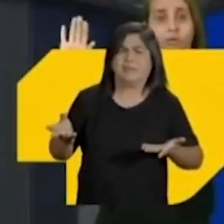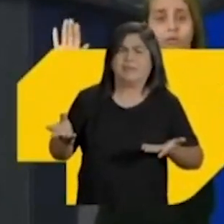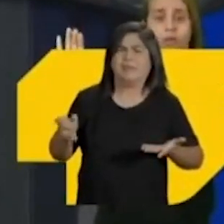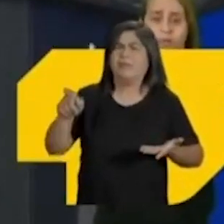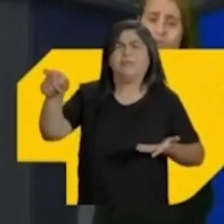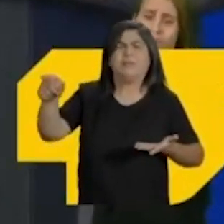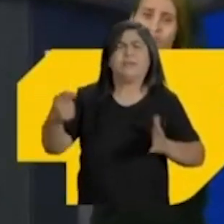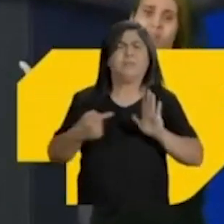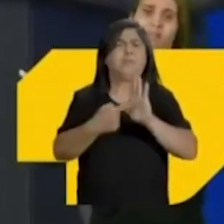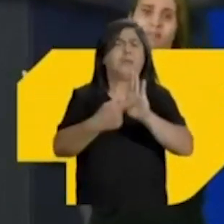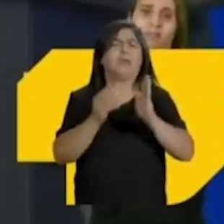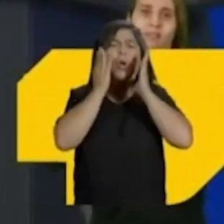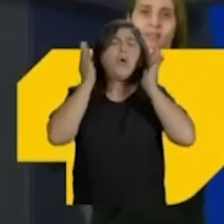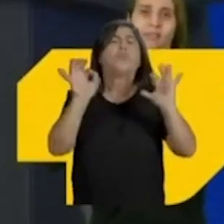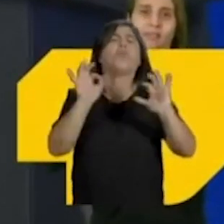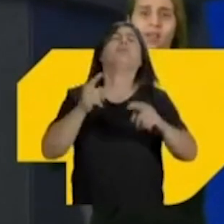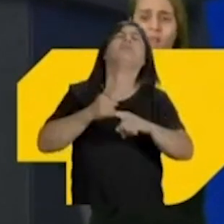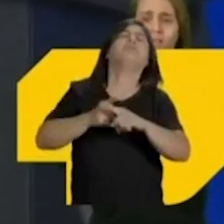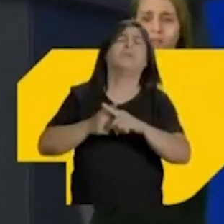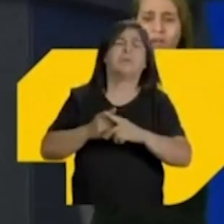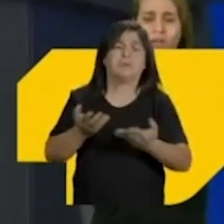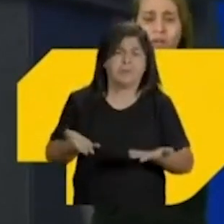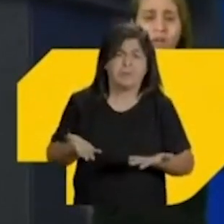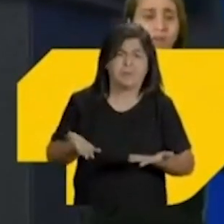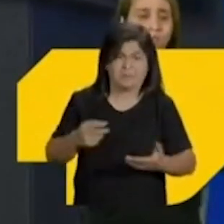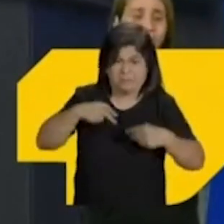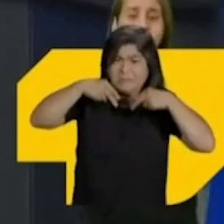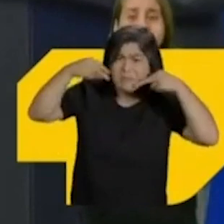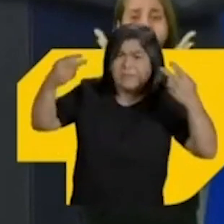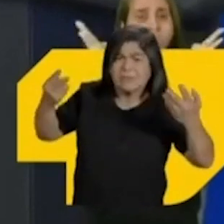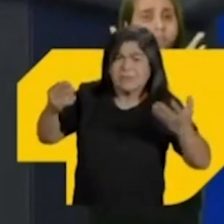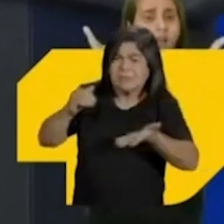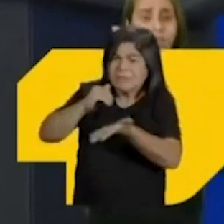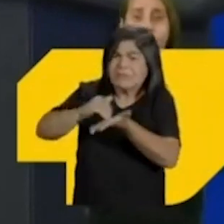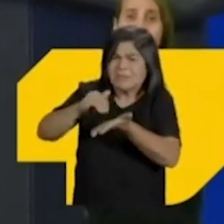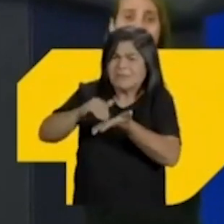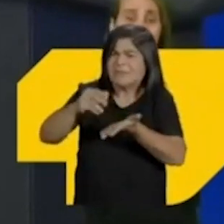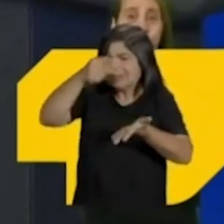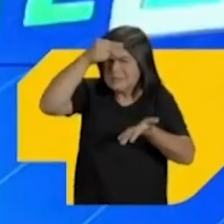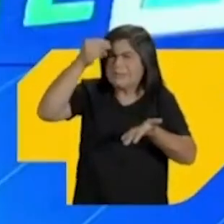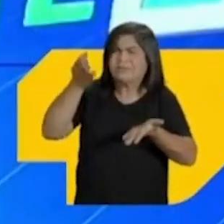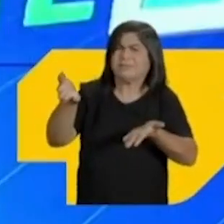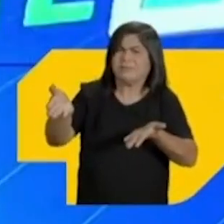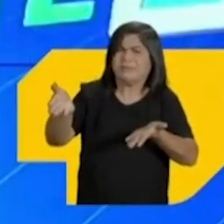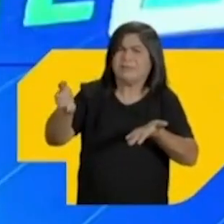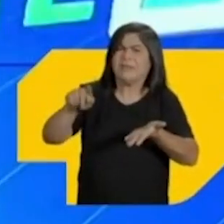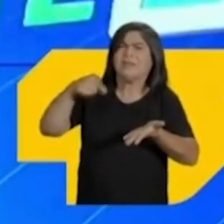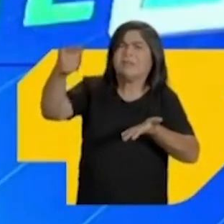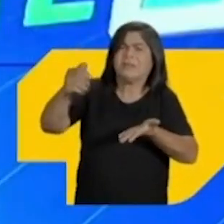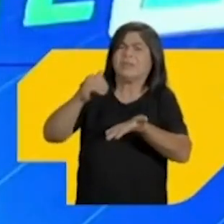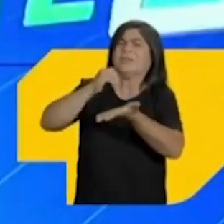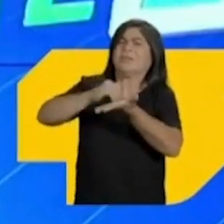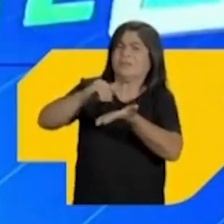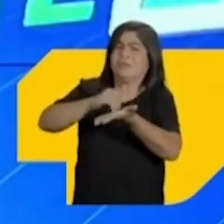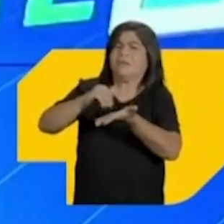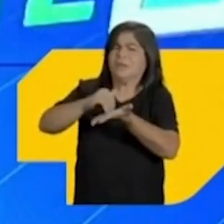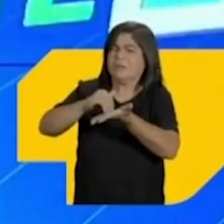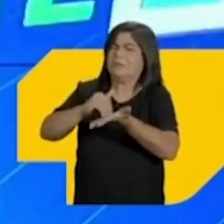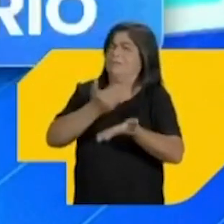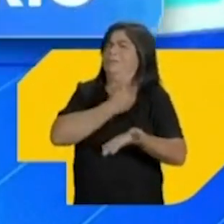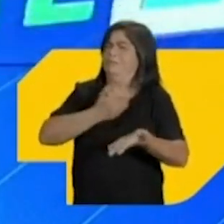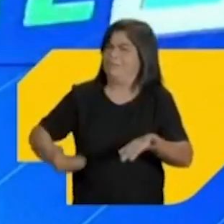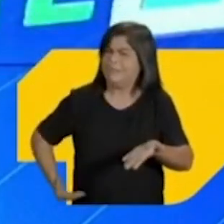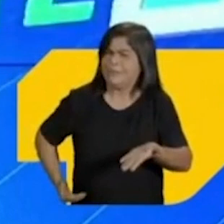diferente de você. Você não menciona Ricardo Coutinho, por quê? Tem vergonha? Foi secretário na prefeitura dele.